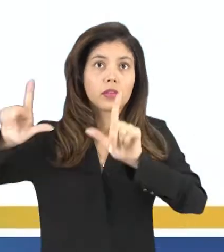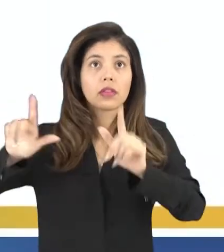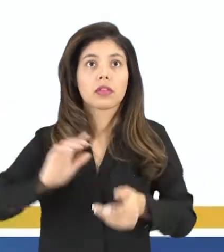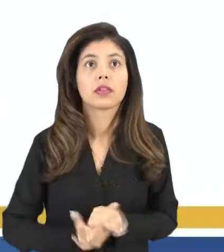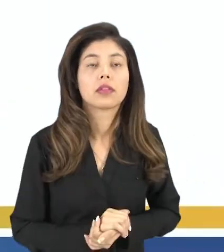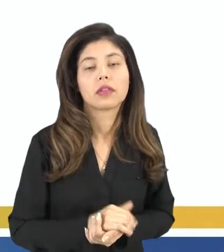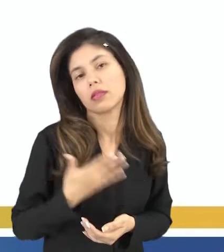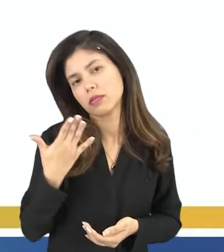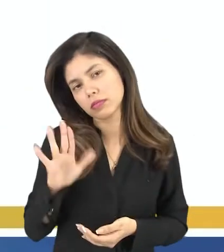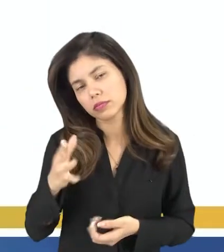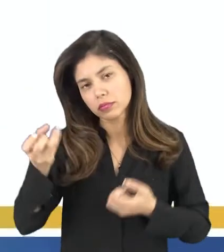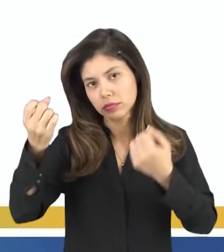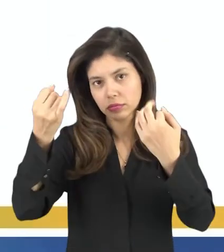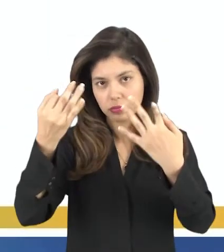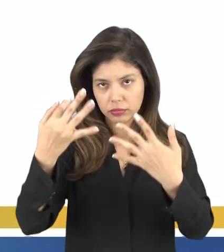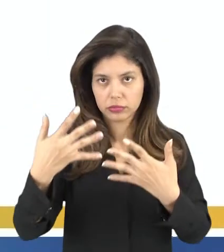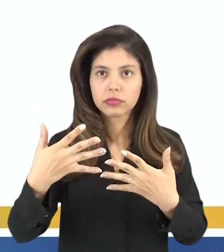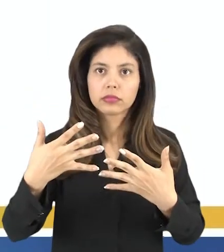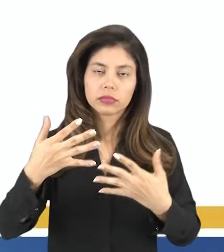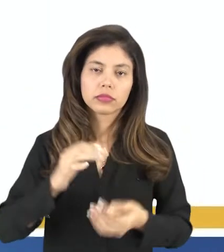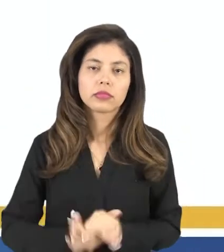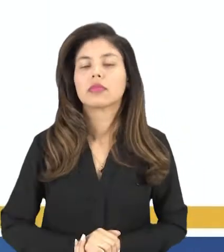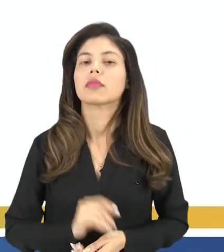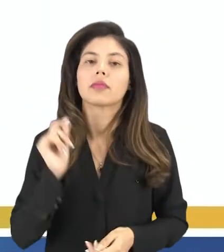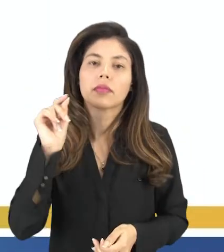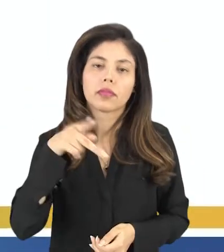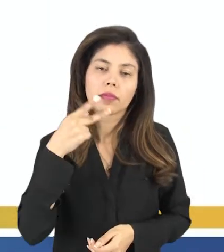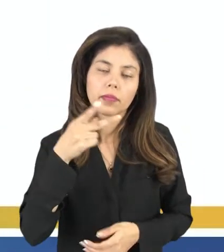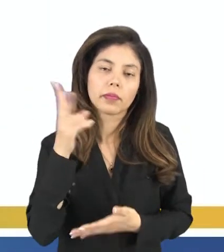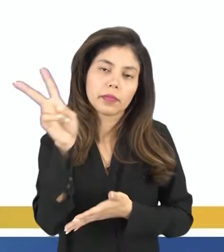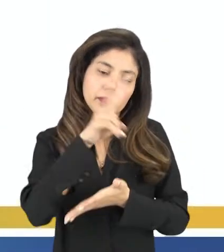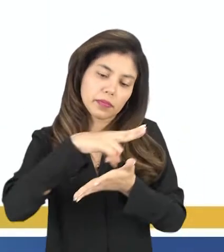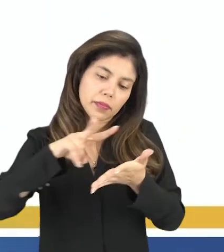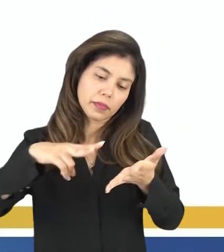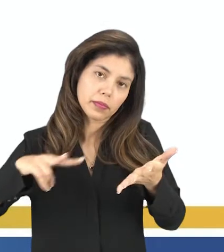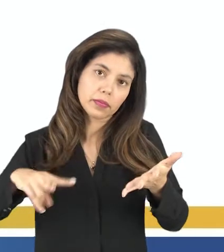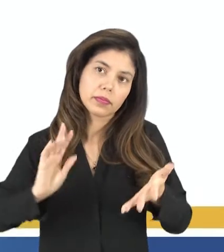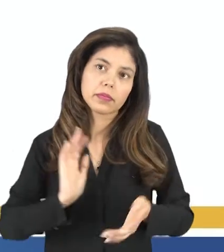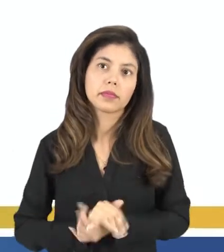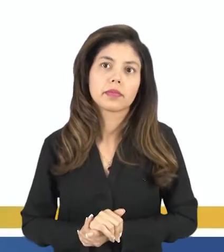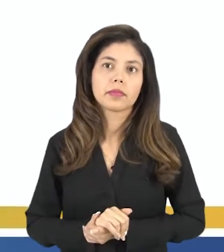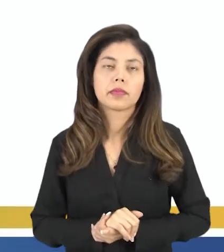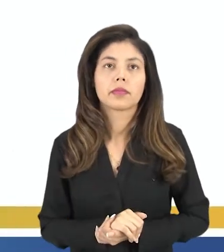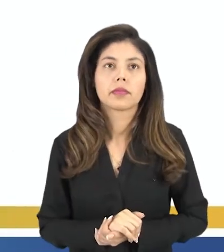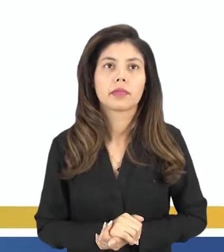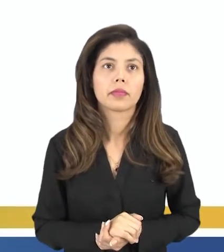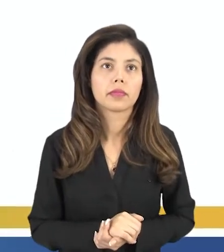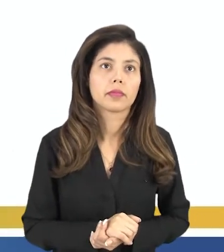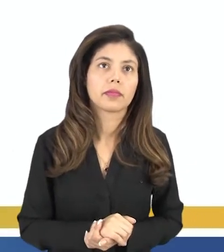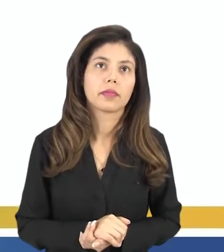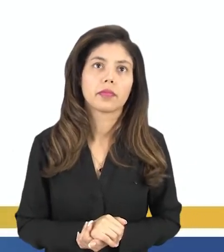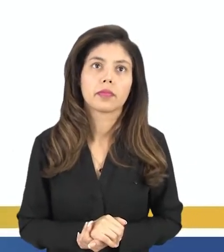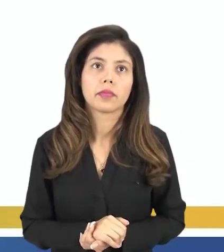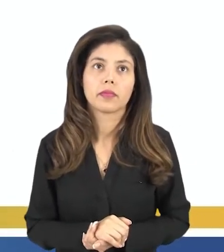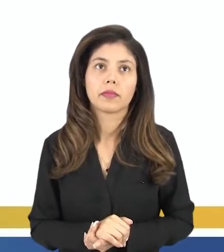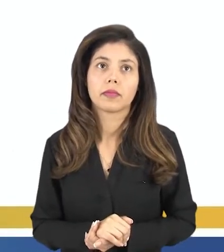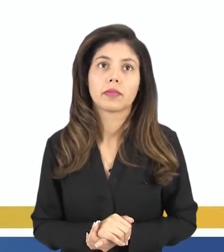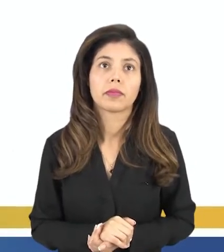tenho uma breve explicação que eu farei a leitura da mesma. Vamos lá? Acompanhem comigo.